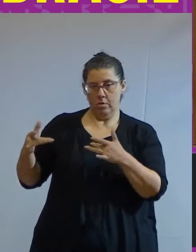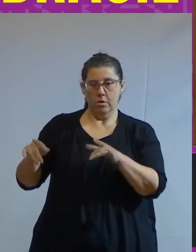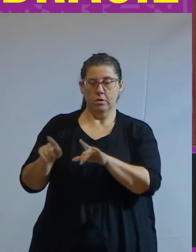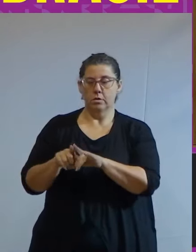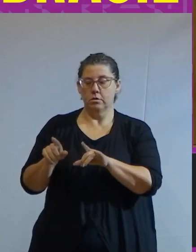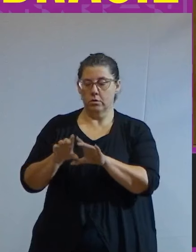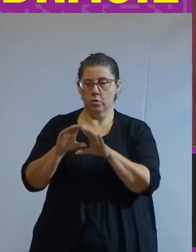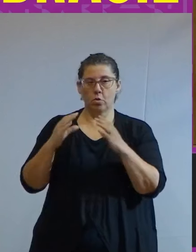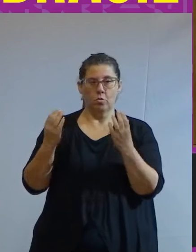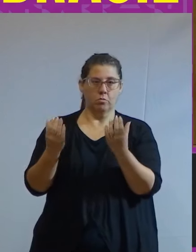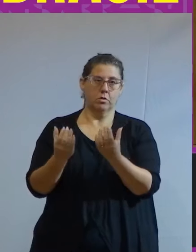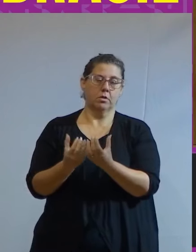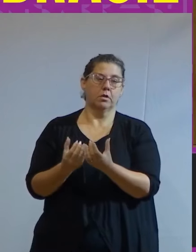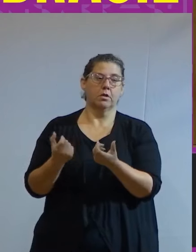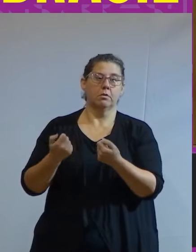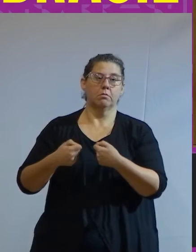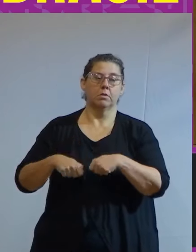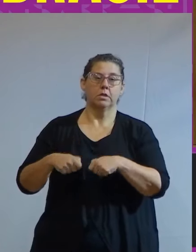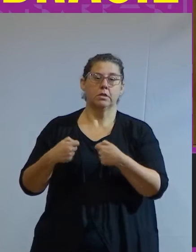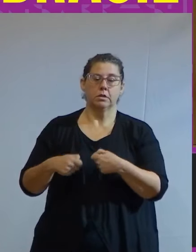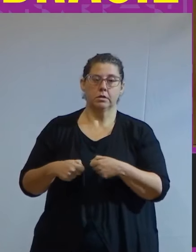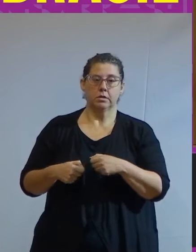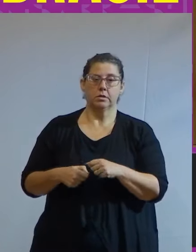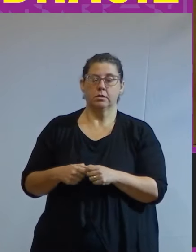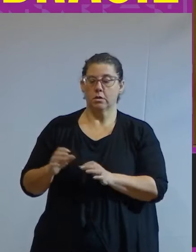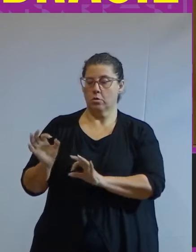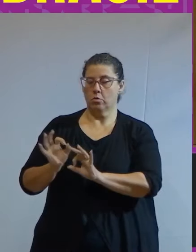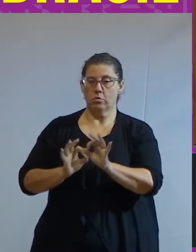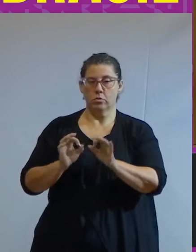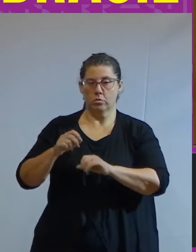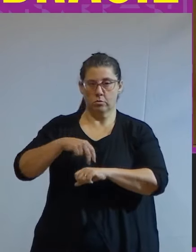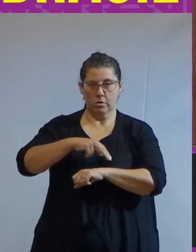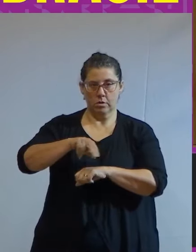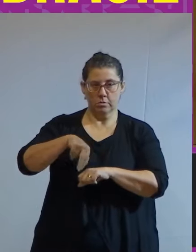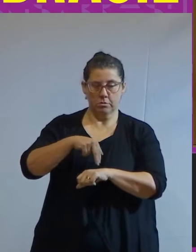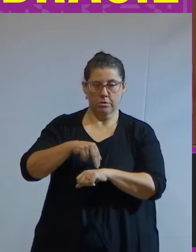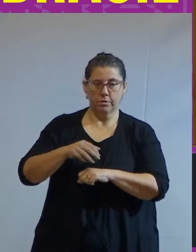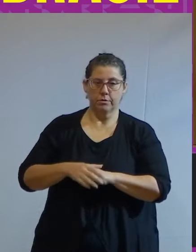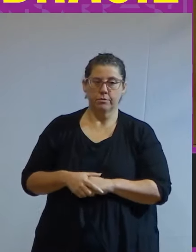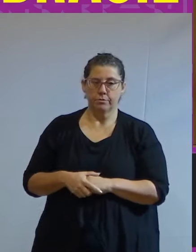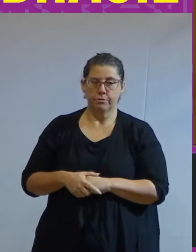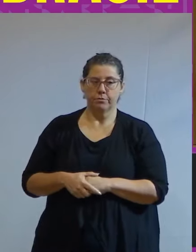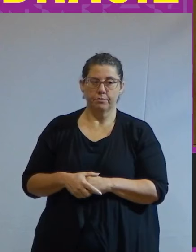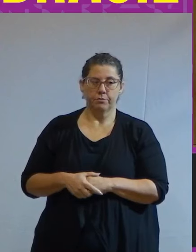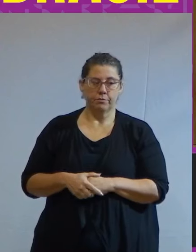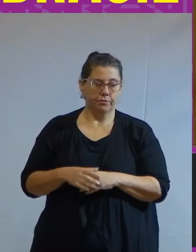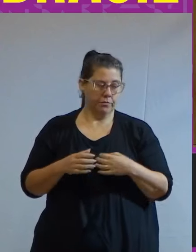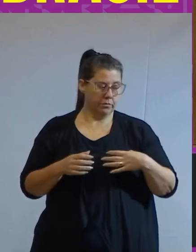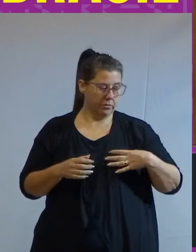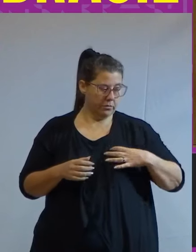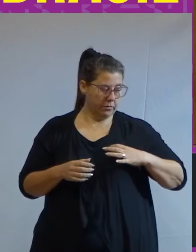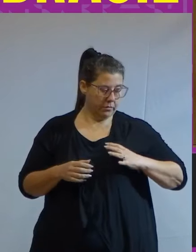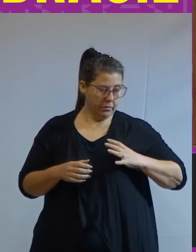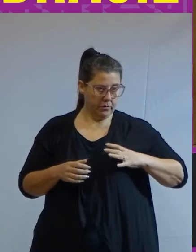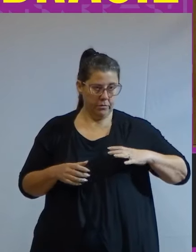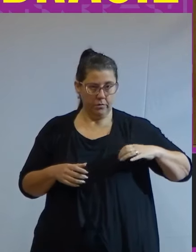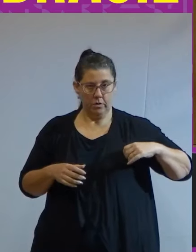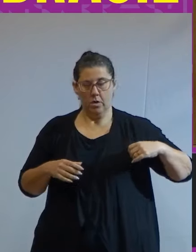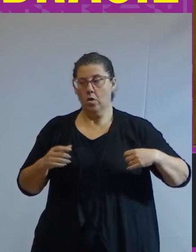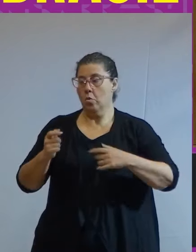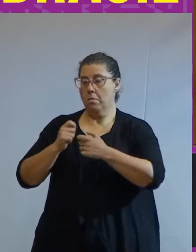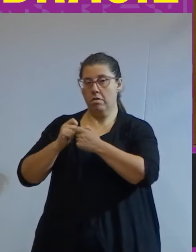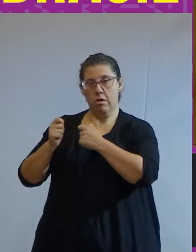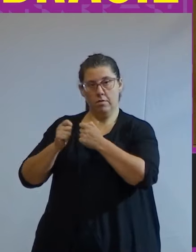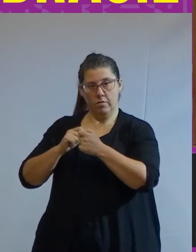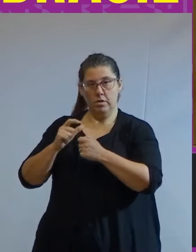comunidade necessários ao embasamento da construção nacional? Numa entrevista que deu a BBC News